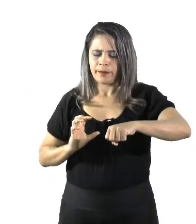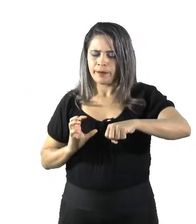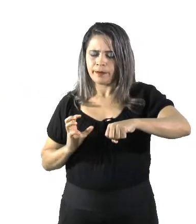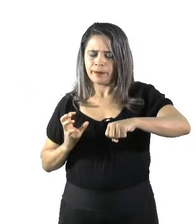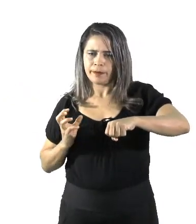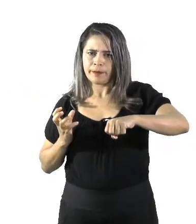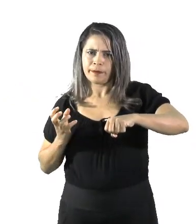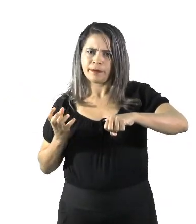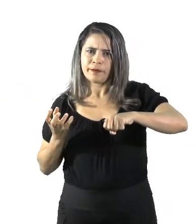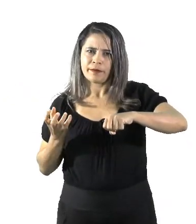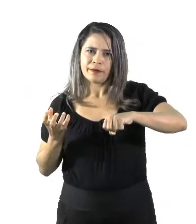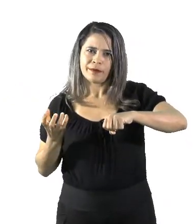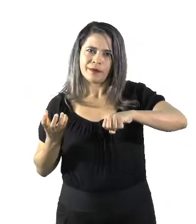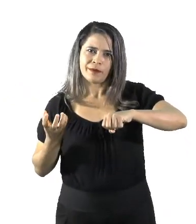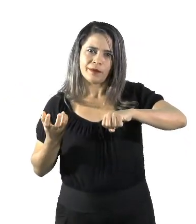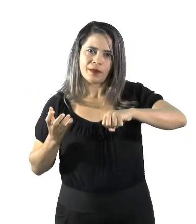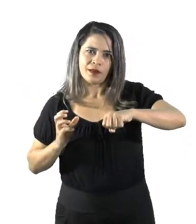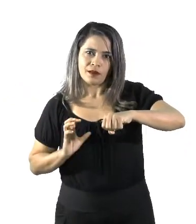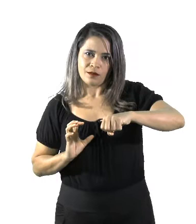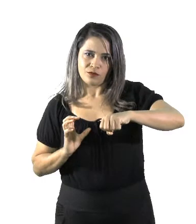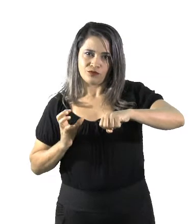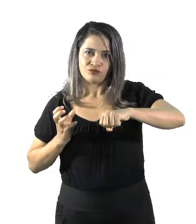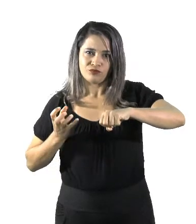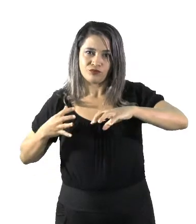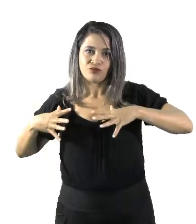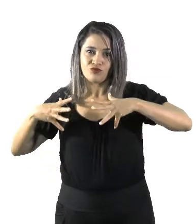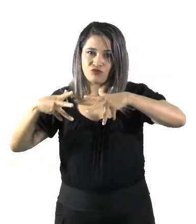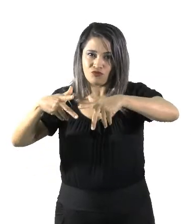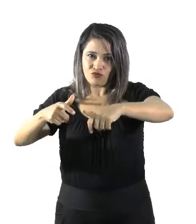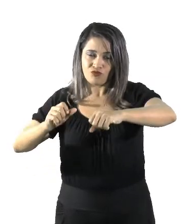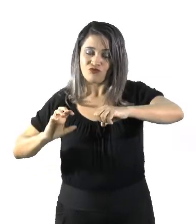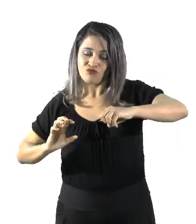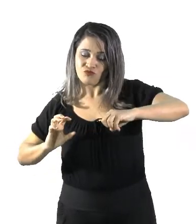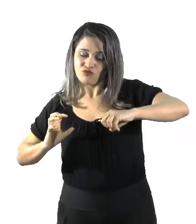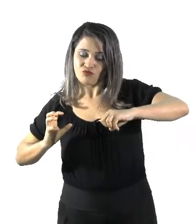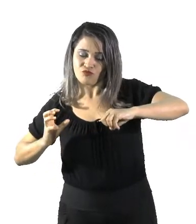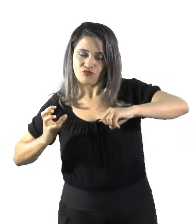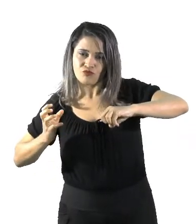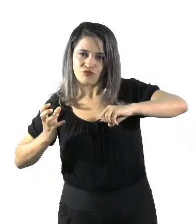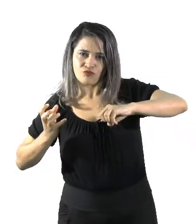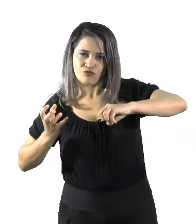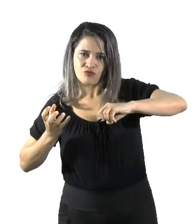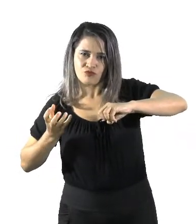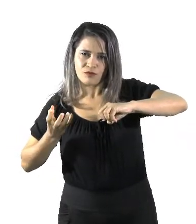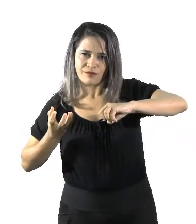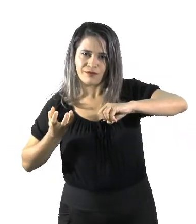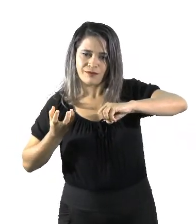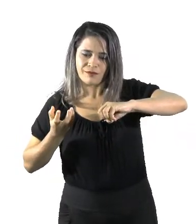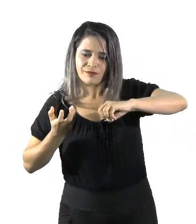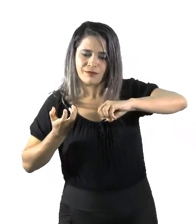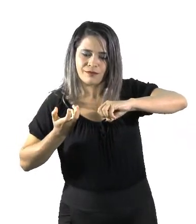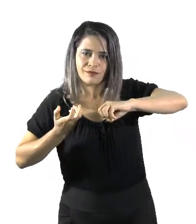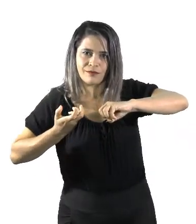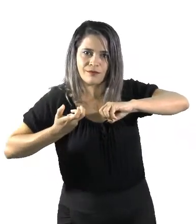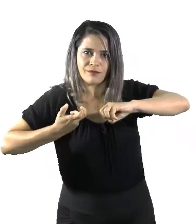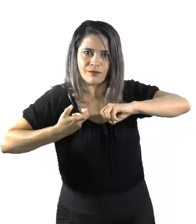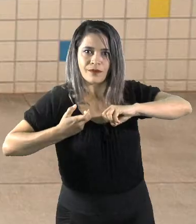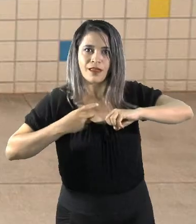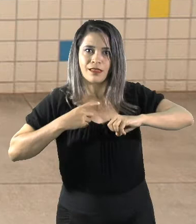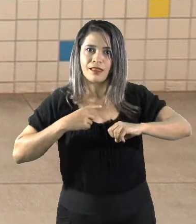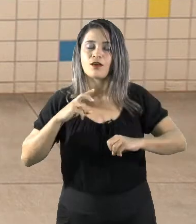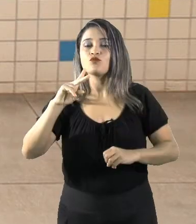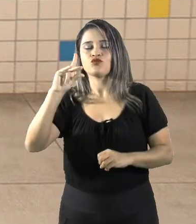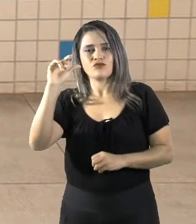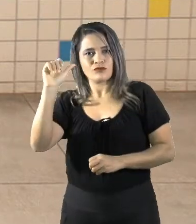todos esses planetas tivessem a questão do dia e da noite, que nós chamamos de fase